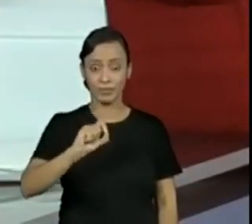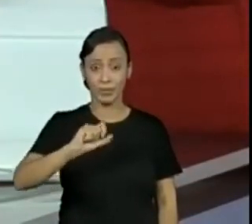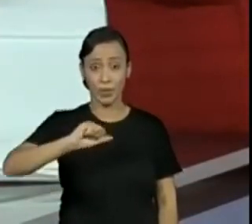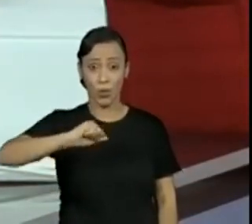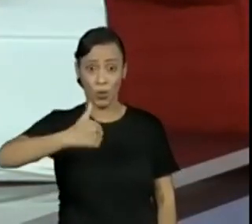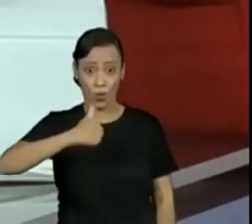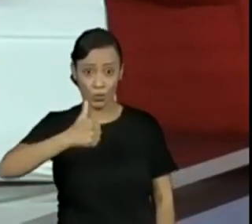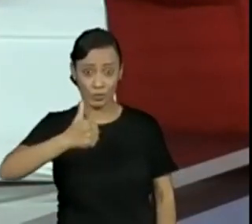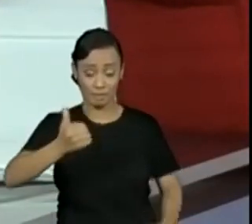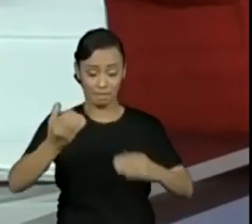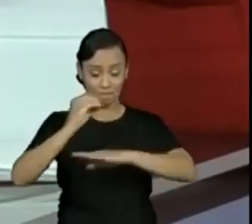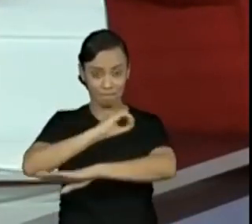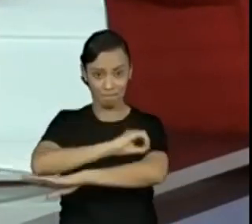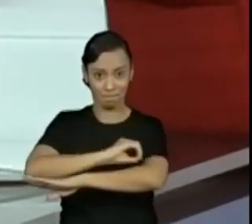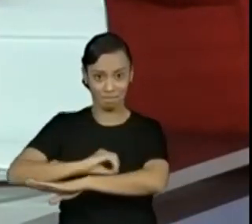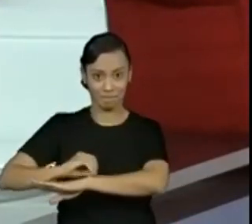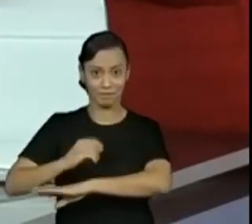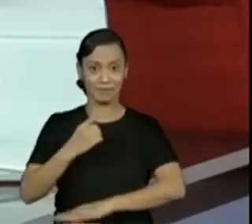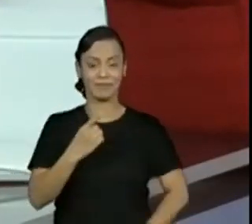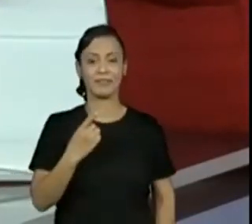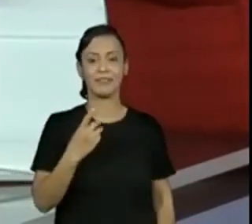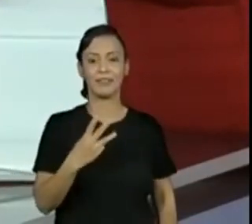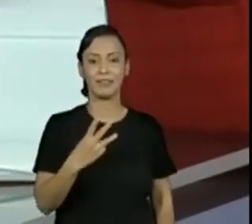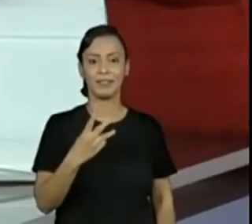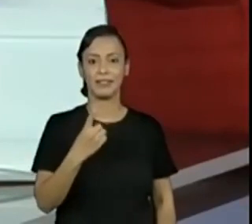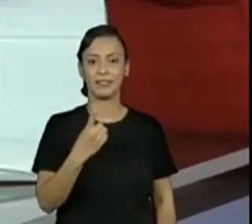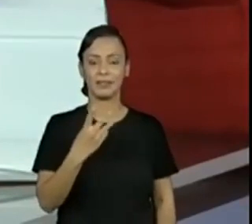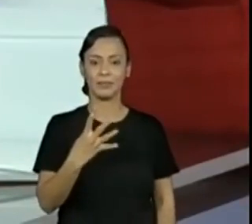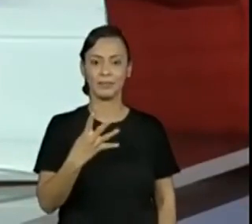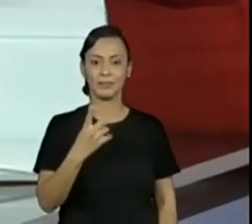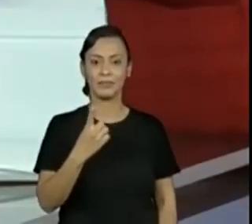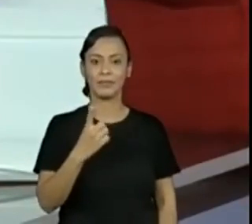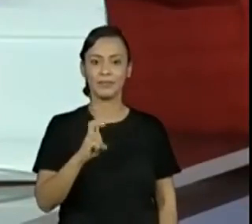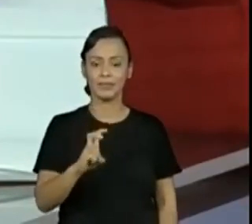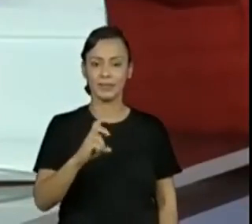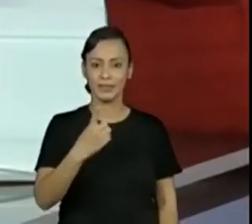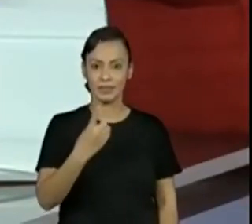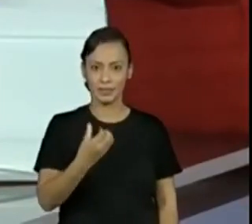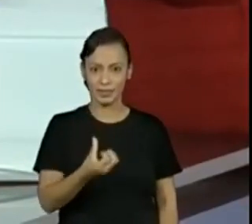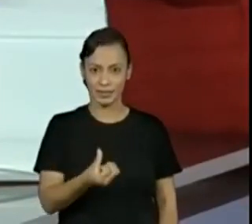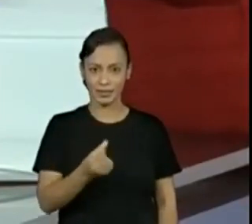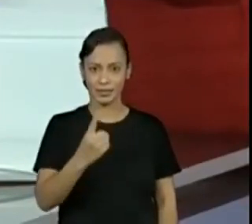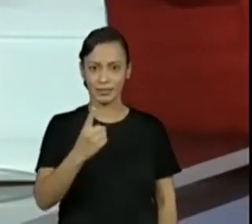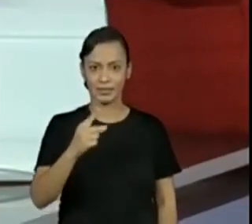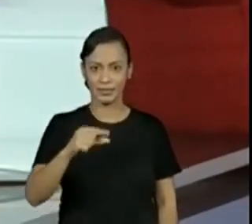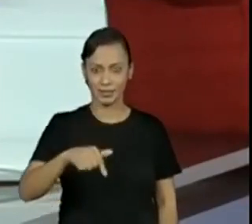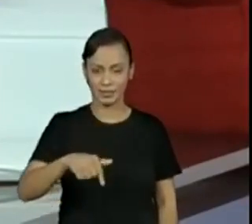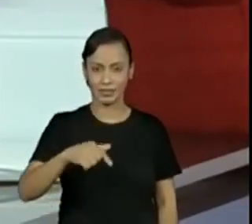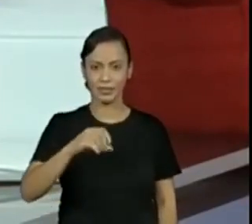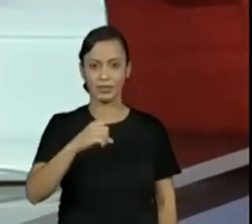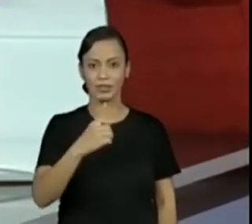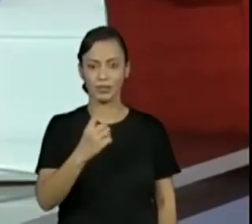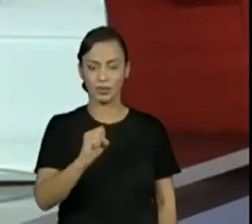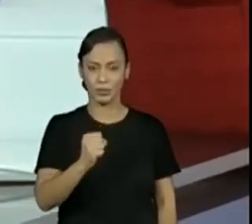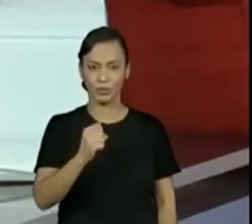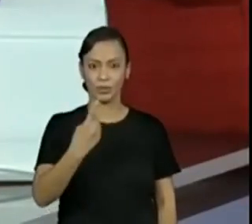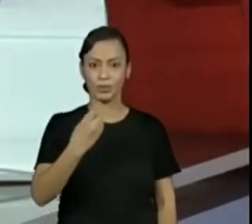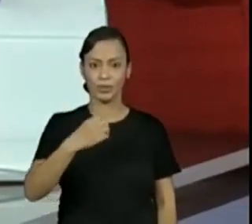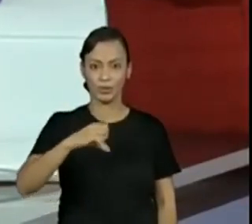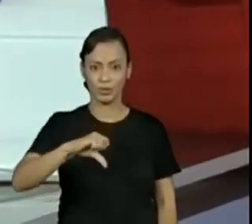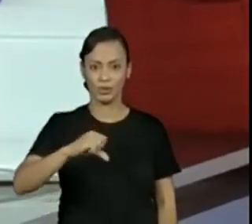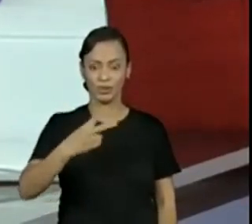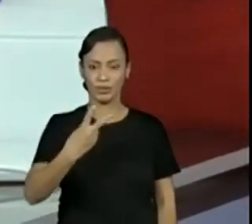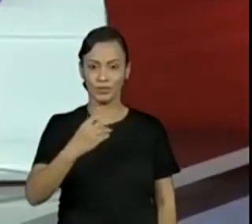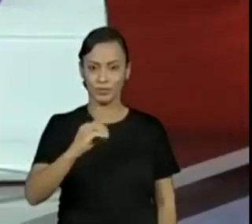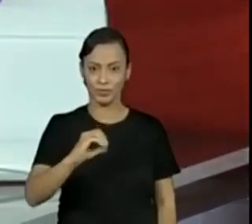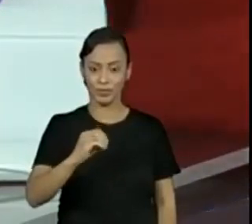onze, doze, treze, quatorze, quinze, dezesseis, dezessete, dezoito, dezenove, vinte, vinte e um, vinte e dois, vinte